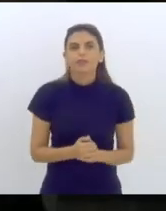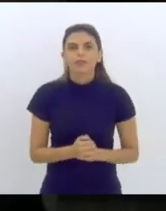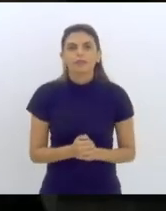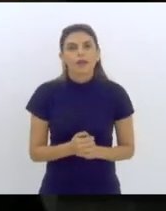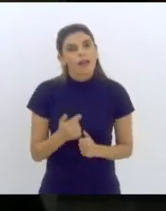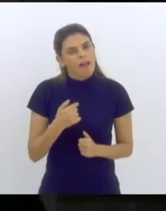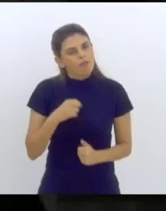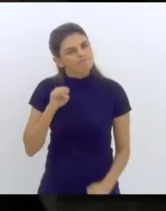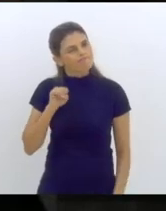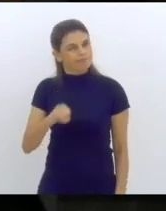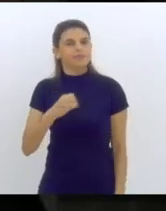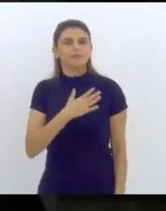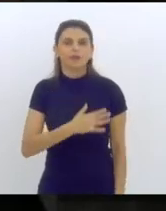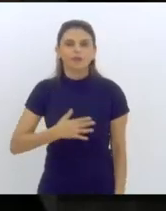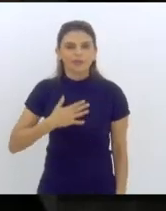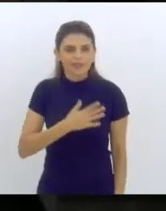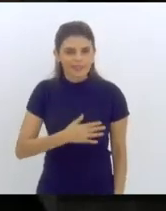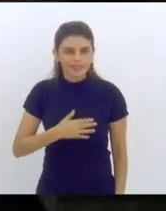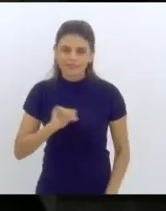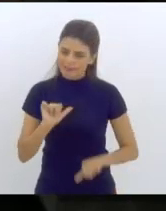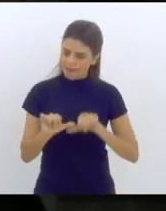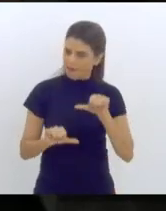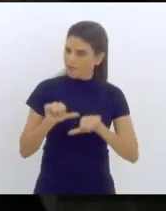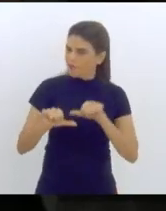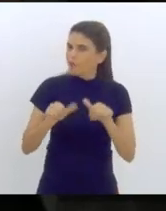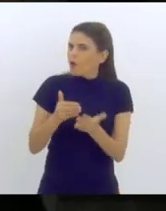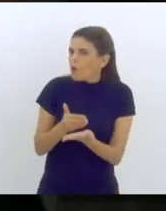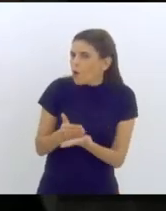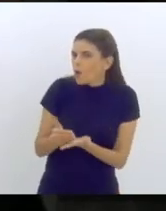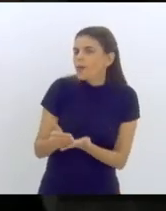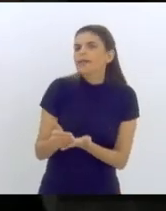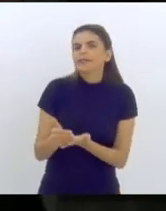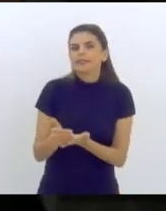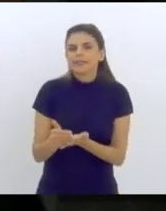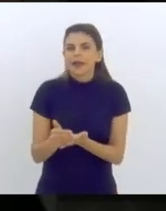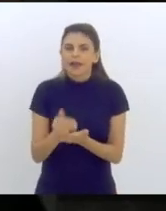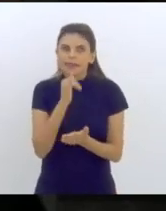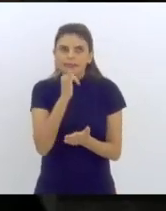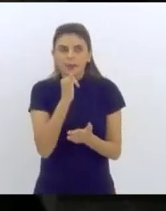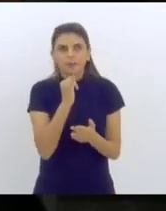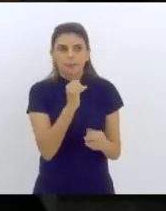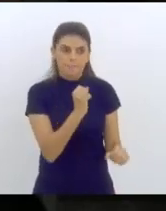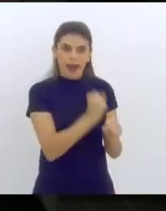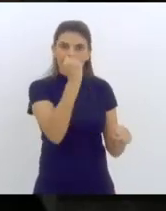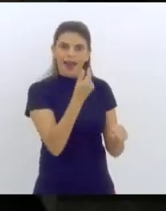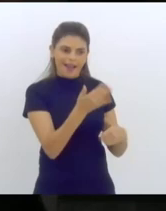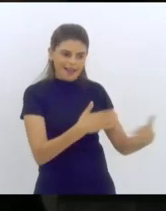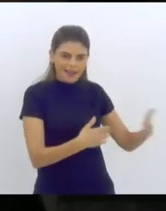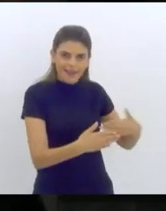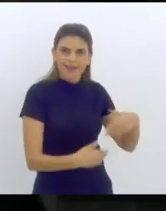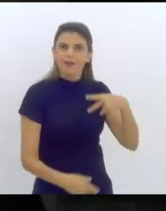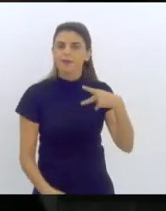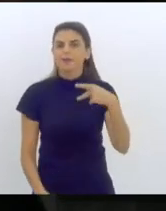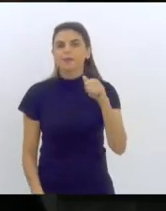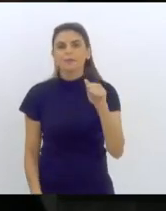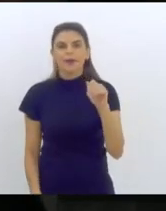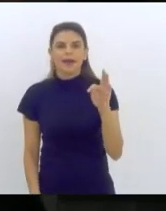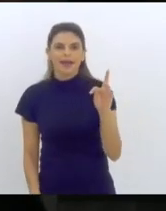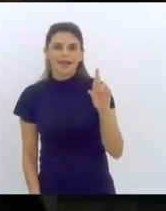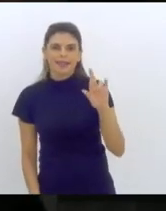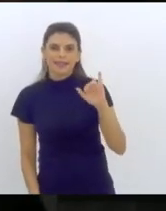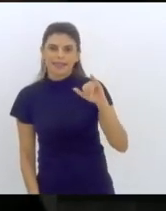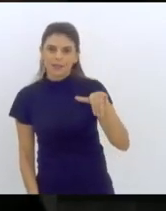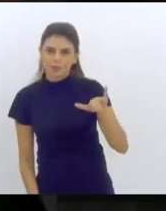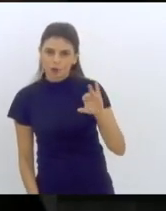que a reforma começasse por pegar patrimônio e renda, mais, já está substanciada em duas